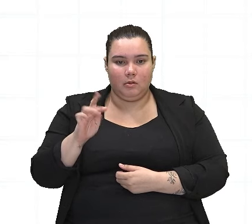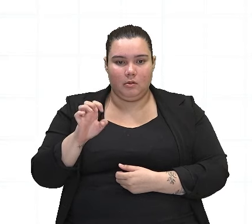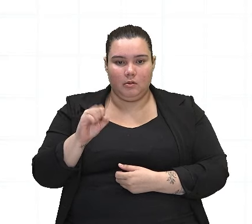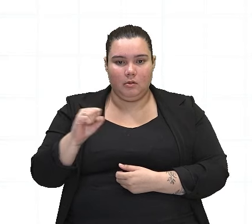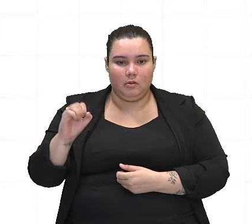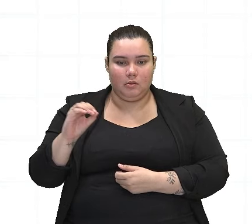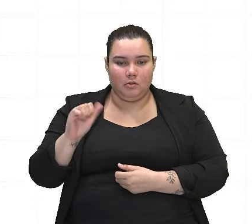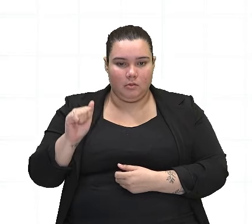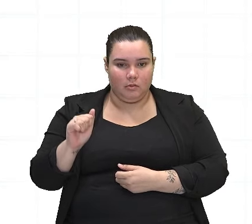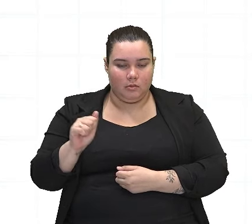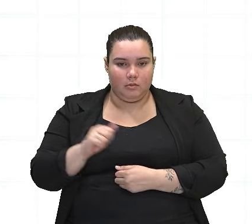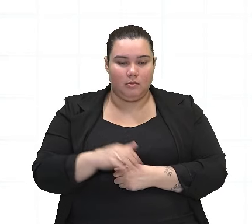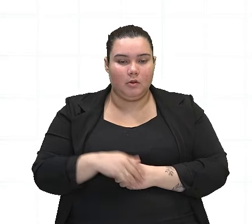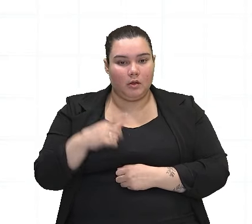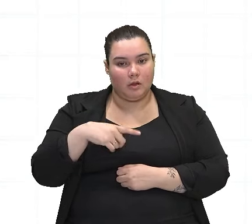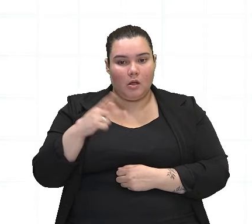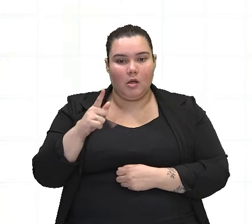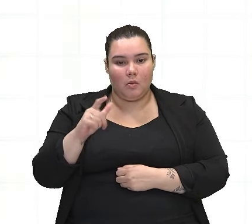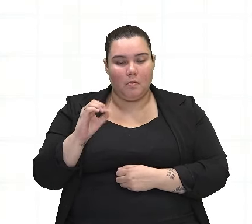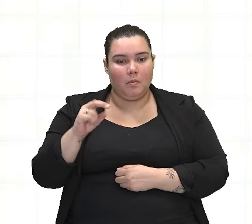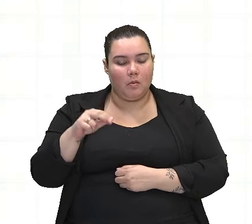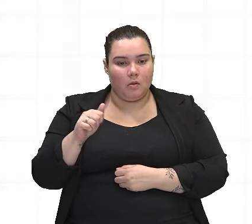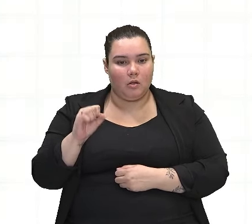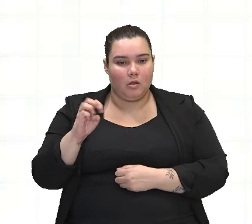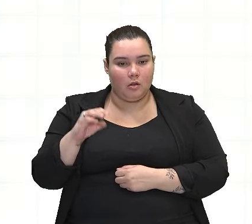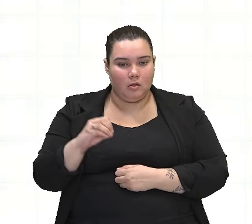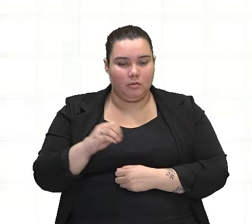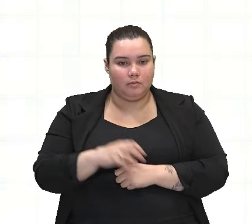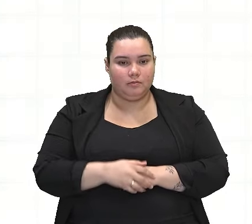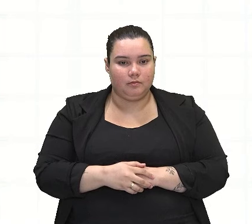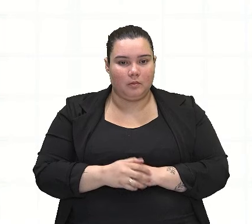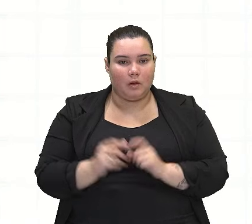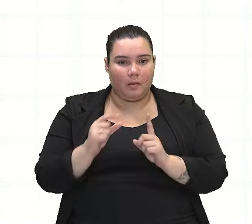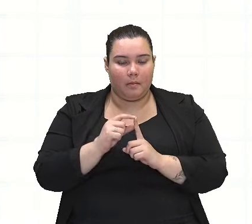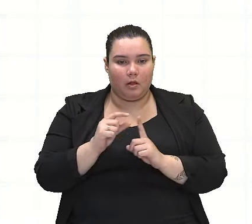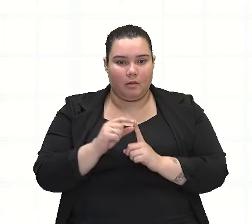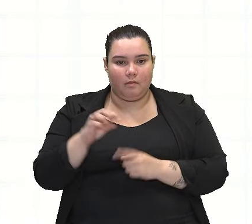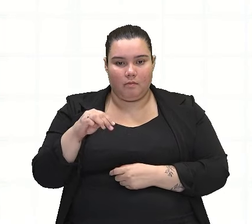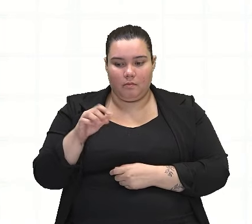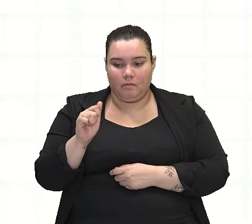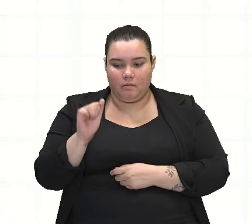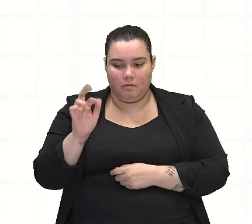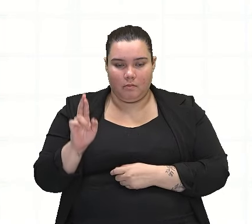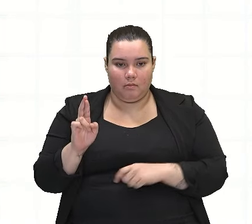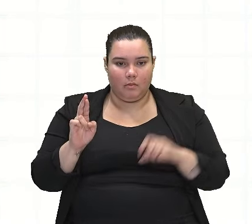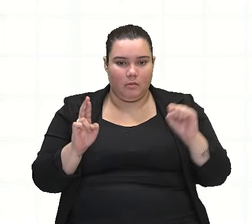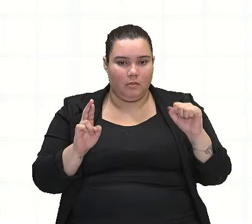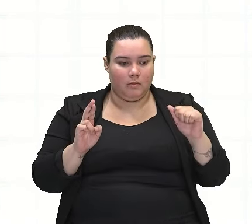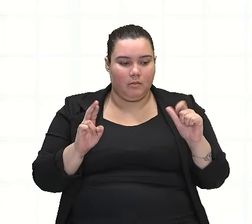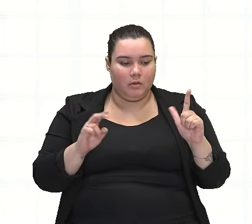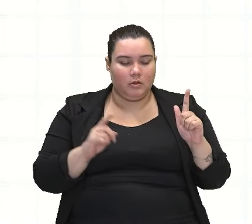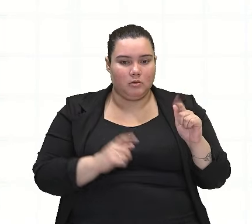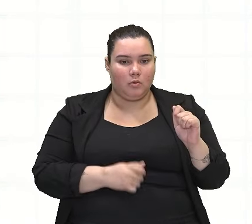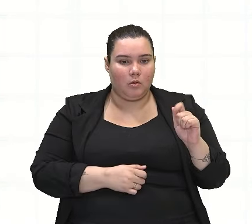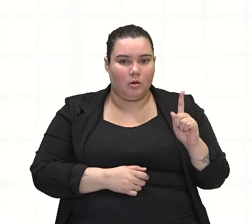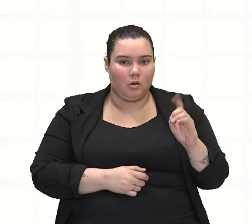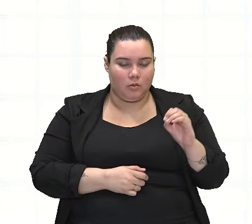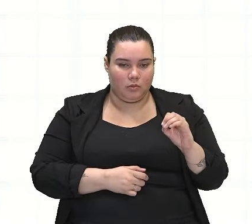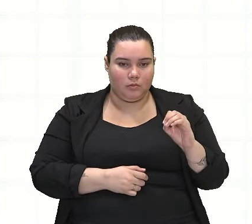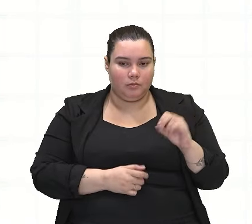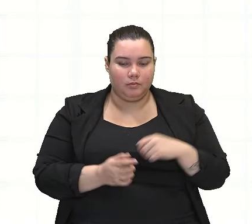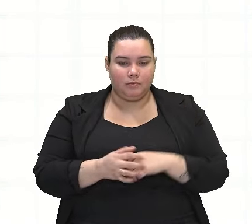aqui com essas palavras. A palavra mar e a palavra salgado. Então, observem que